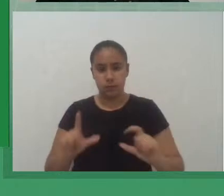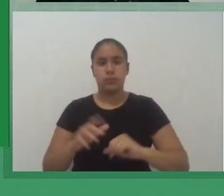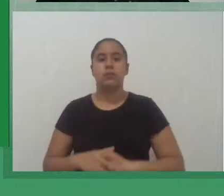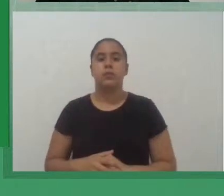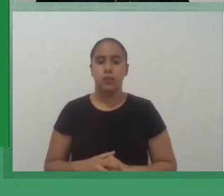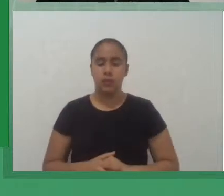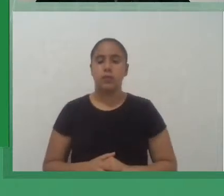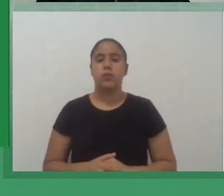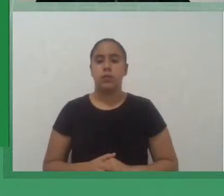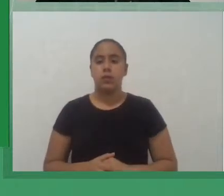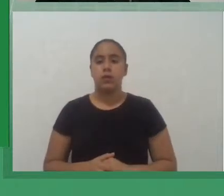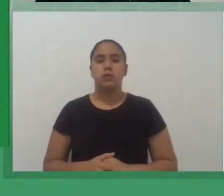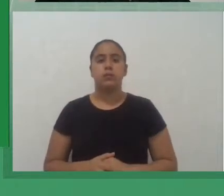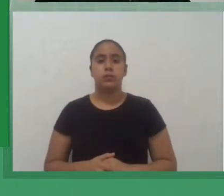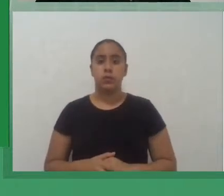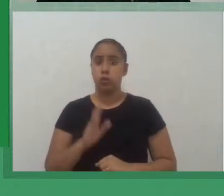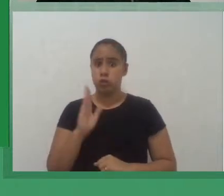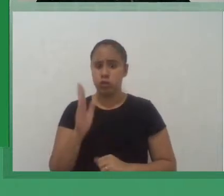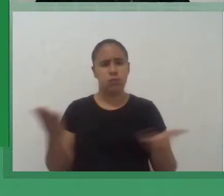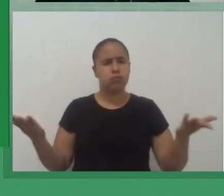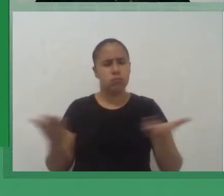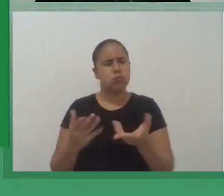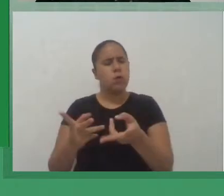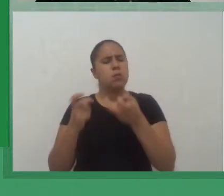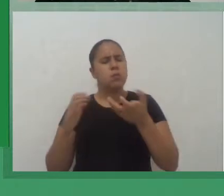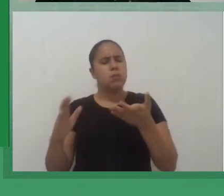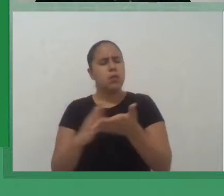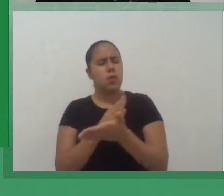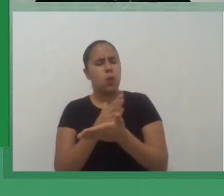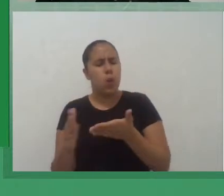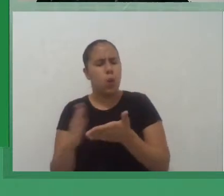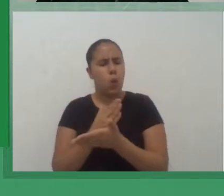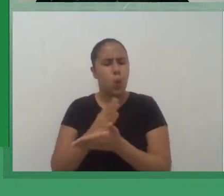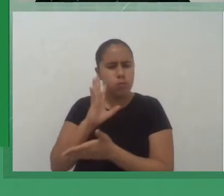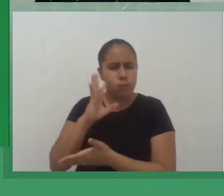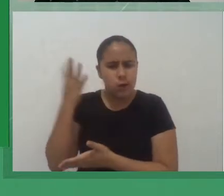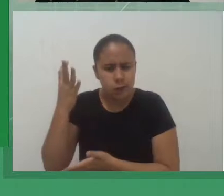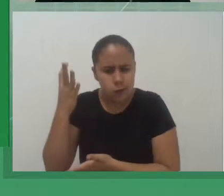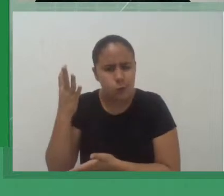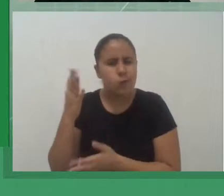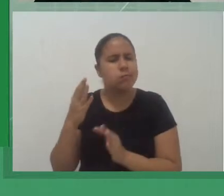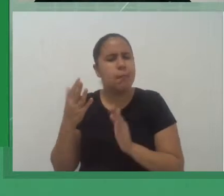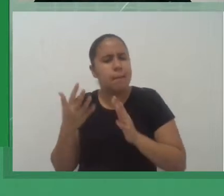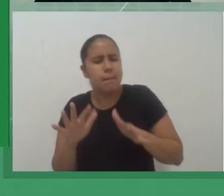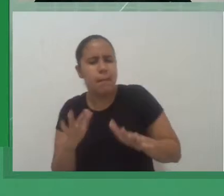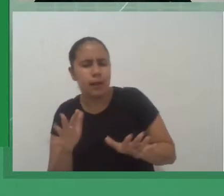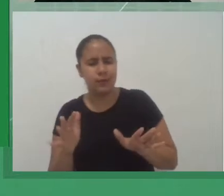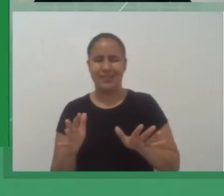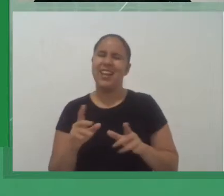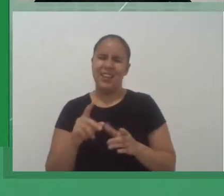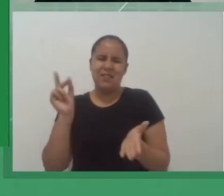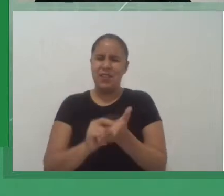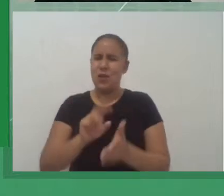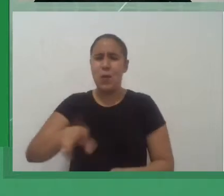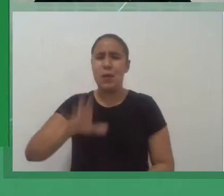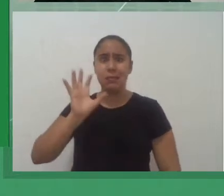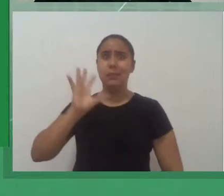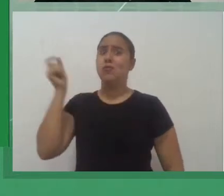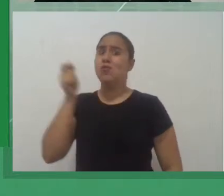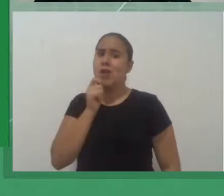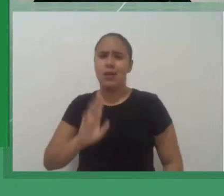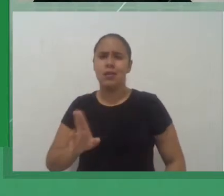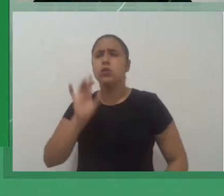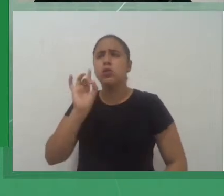Como resultados parciais, na verdade, nem chega a ser resultados parciais, né, apenas definições por se tratar ainda de uma pesquisa